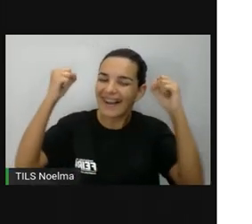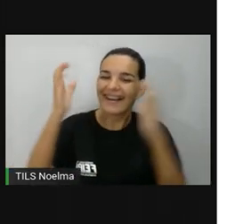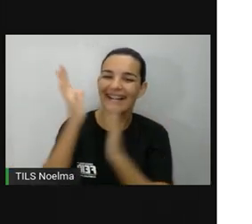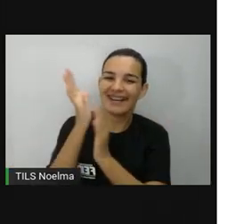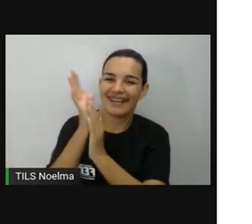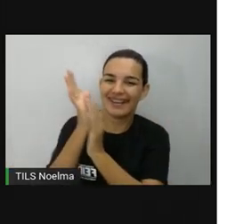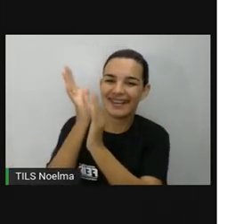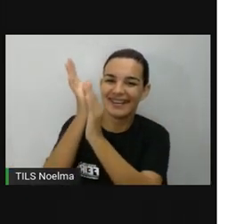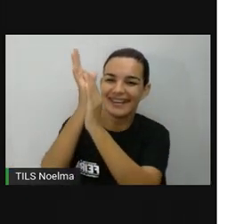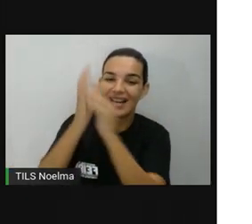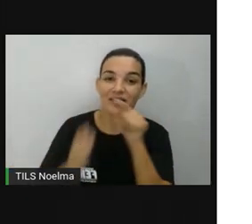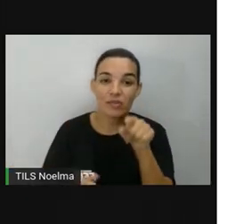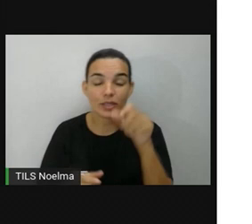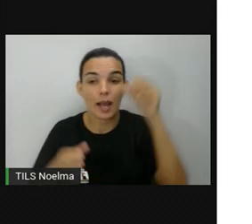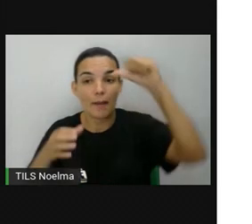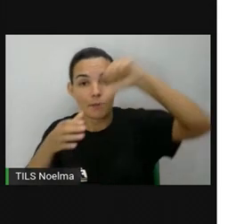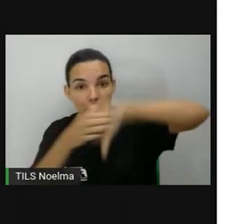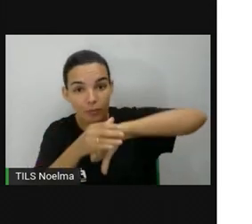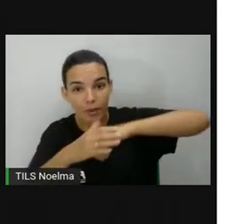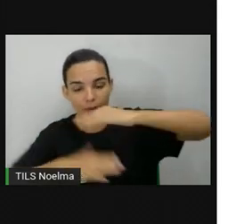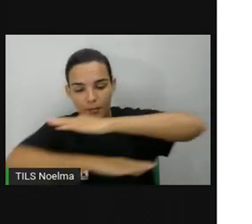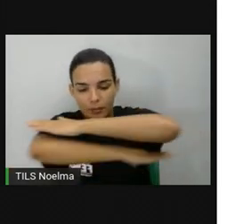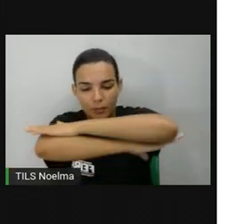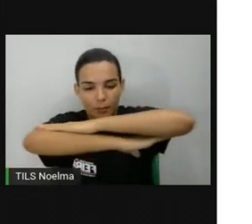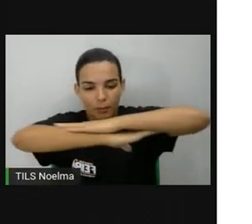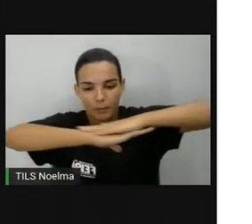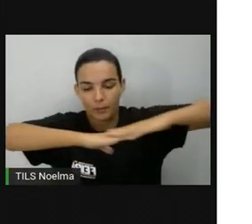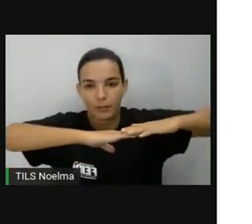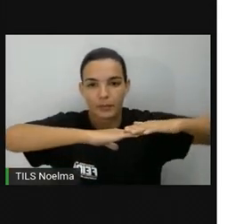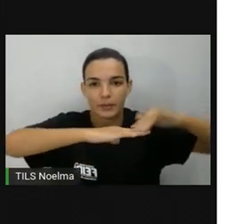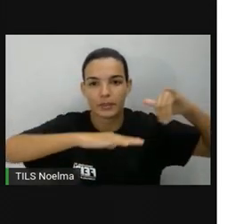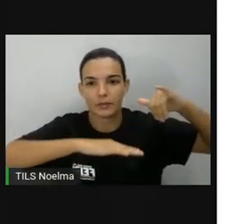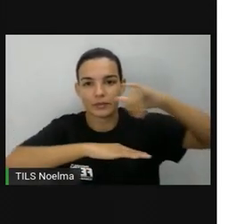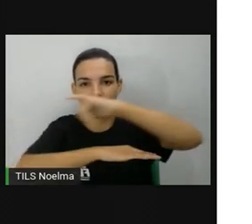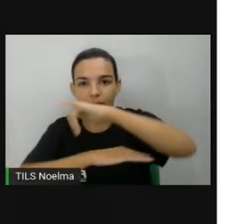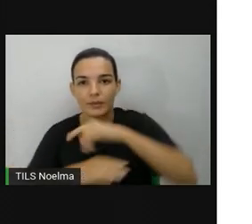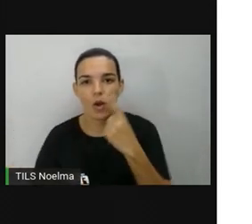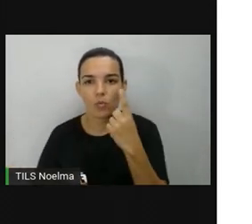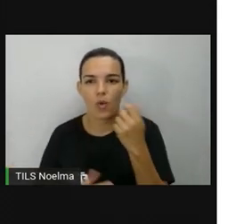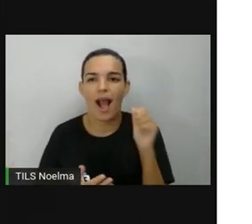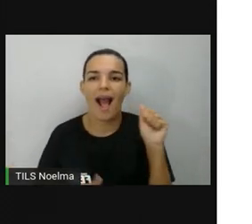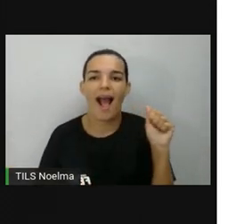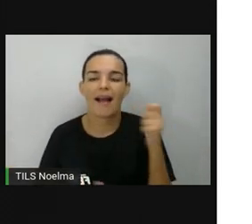muito bom! Você eliminou o porta-aviões 1A Errou